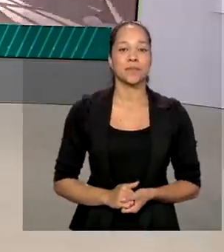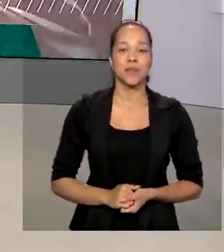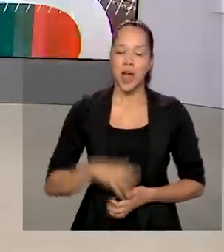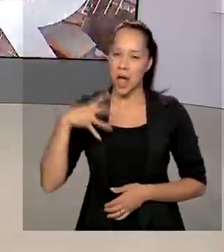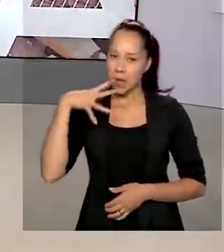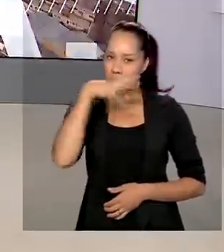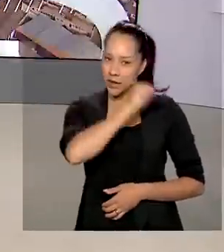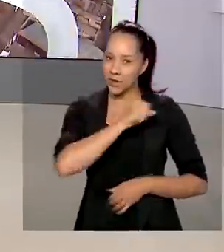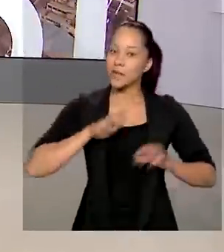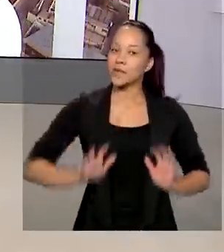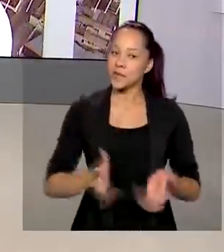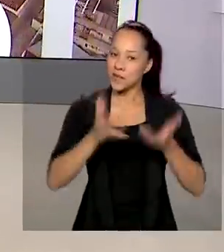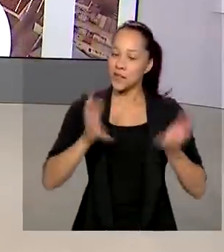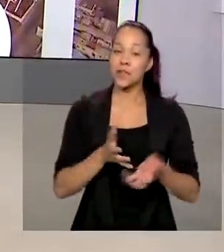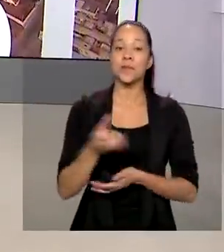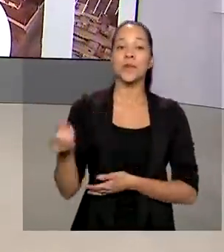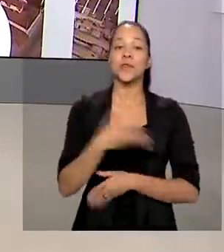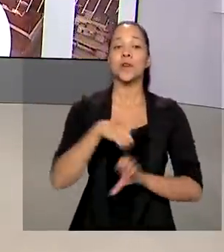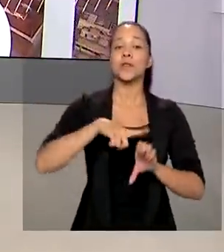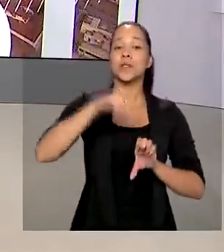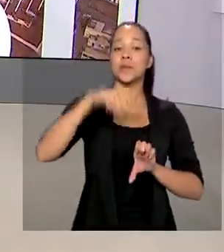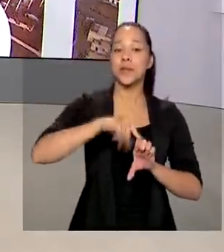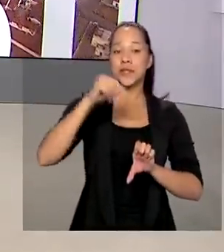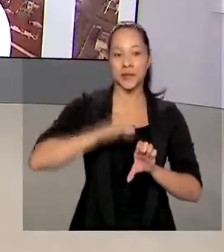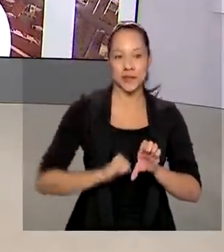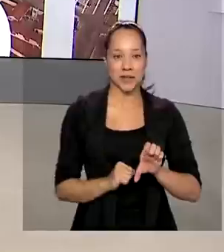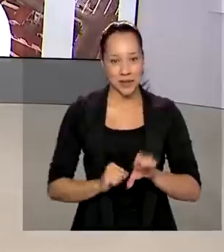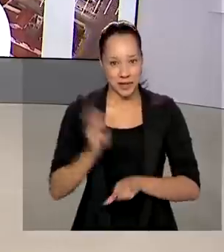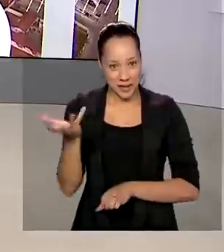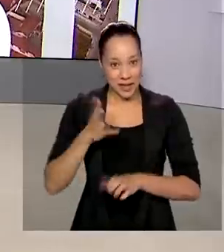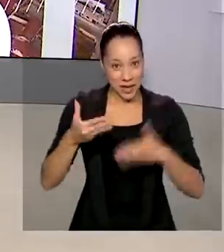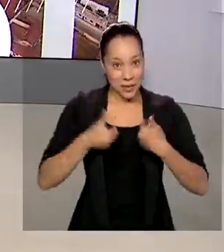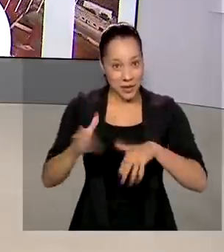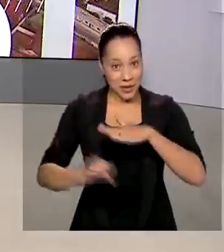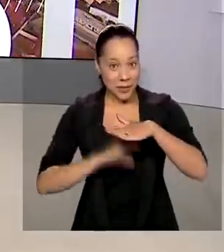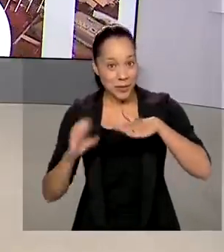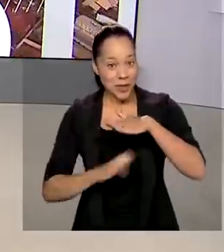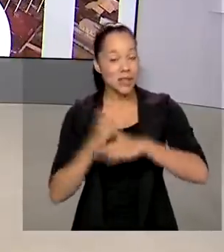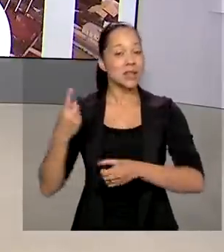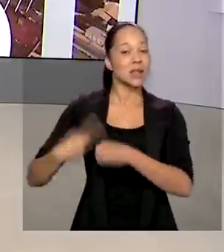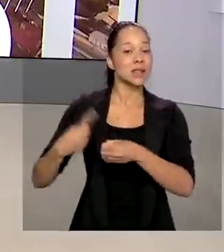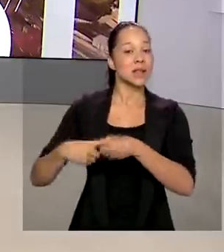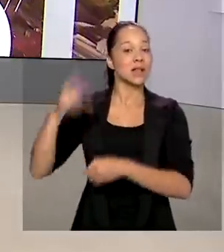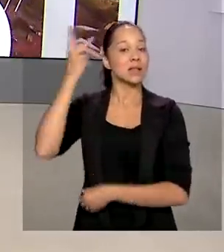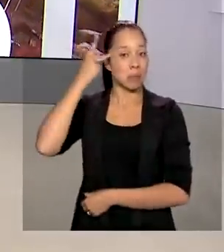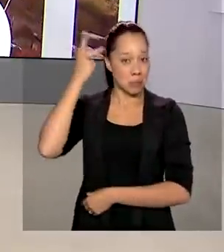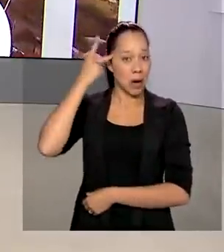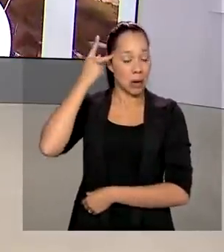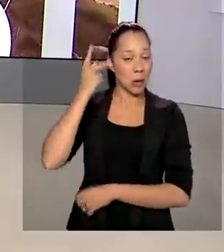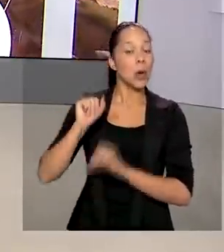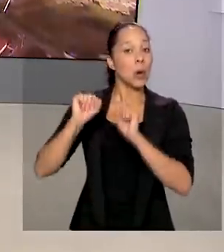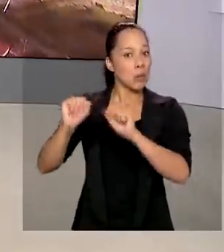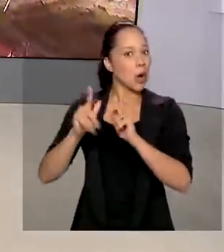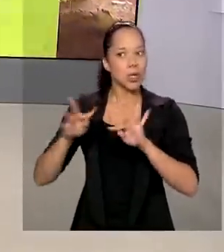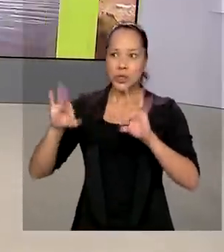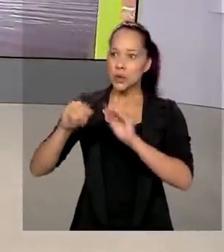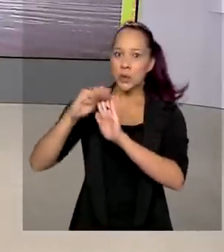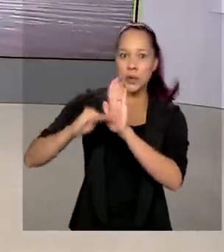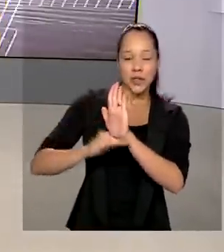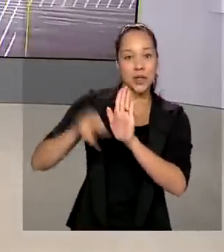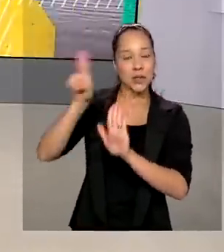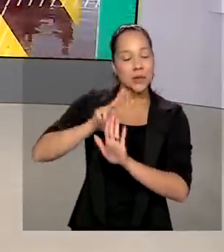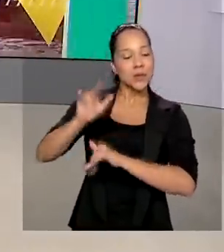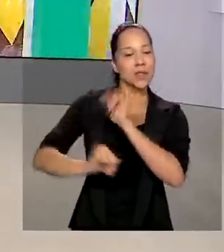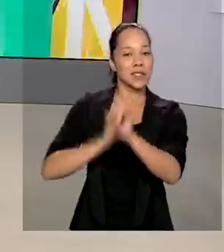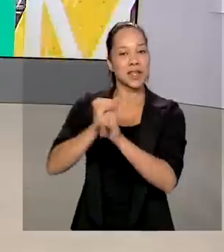Rapidez e incentivo para os novos empreendedores. Quem quer abrir uma empresa na cidade de São Paulo, pode fazer todo o processo pela